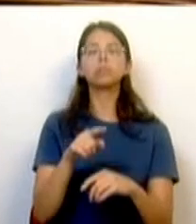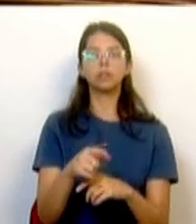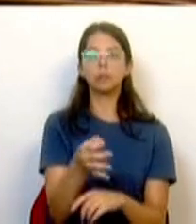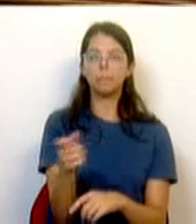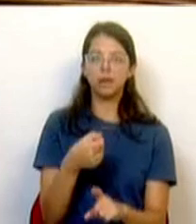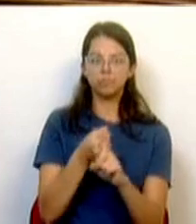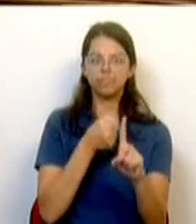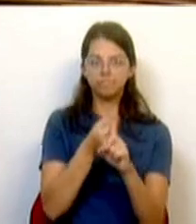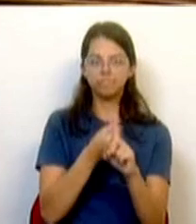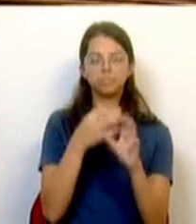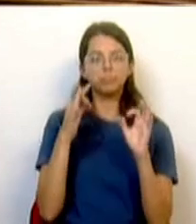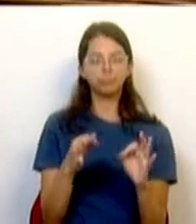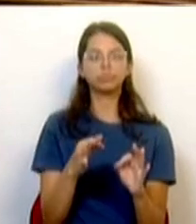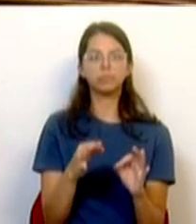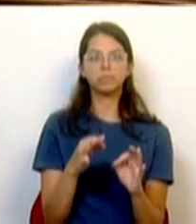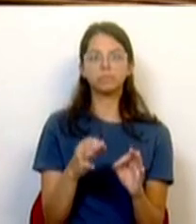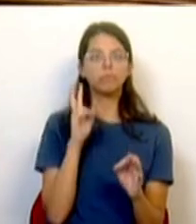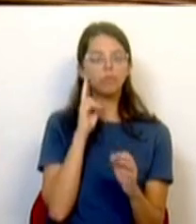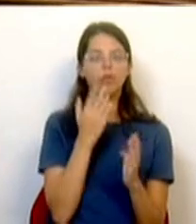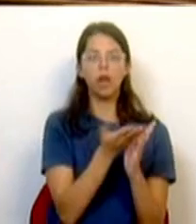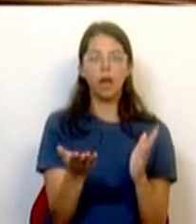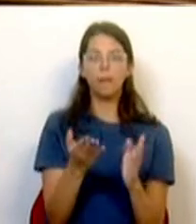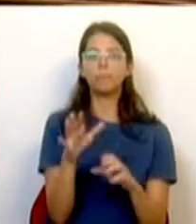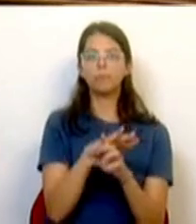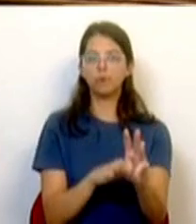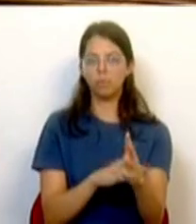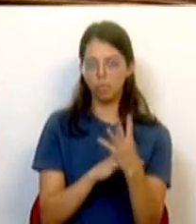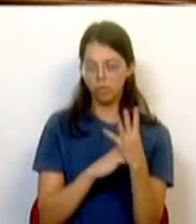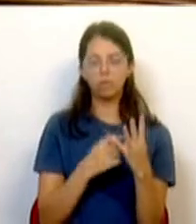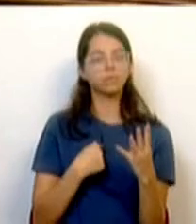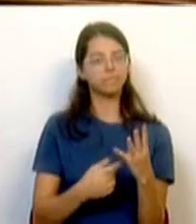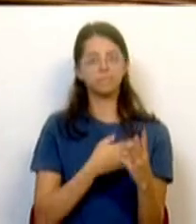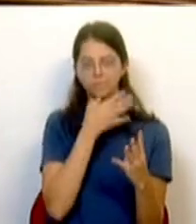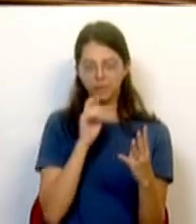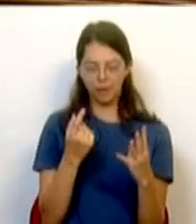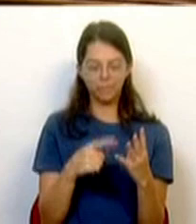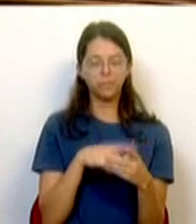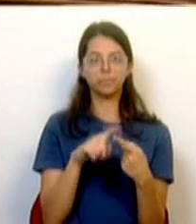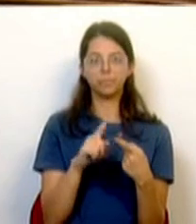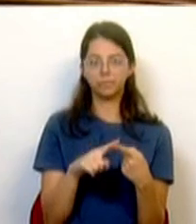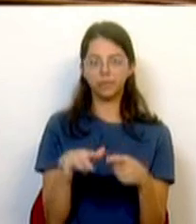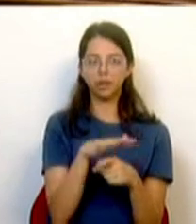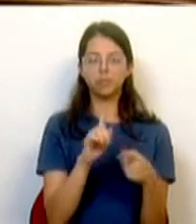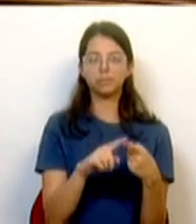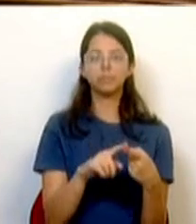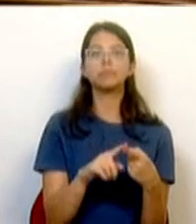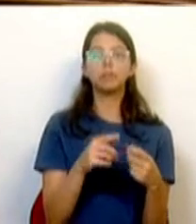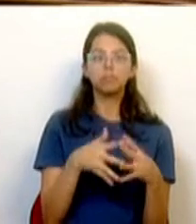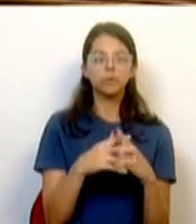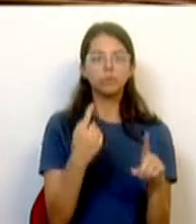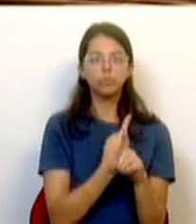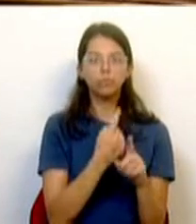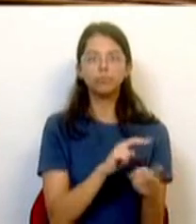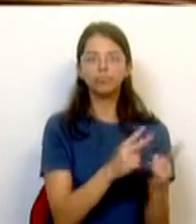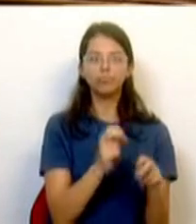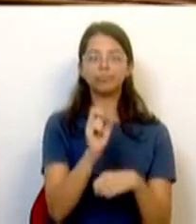paz em comunidade. Isso traduz-se em quatro vertentes que irei enumerar rapidamente. A primeira vertente, modernização de infraestruturas e